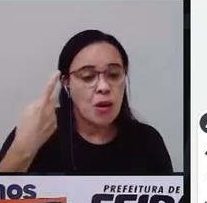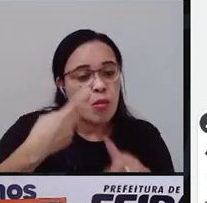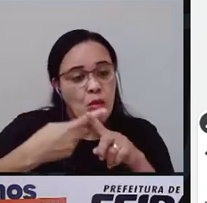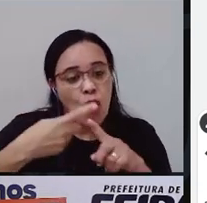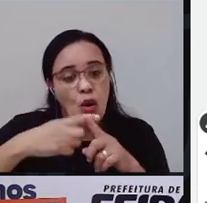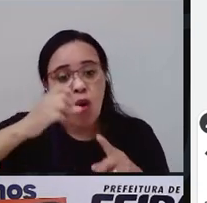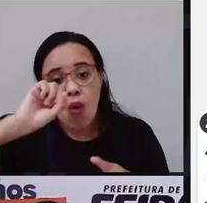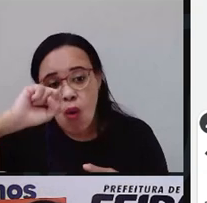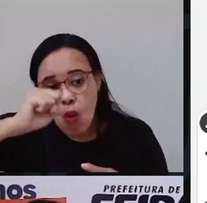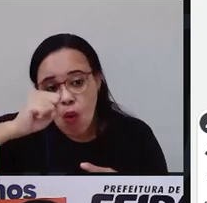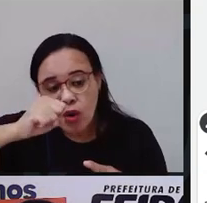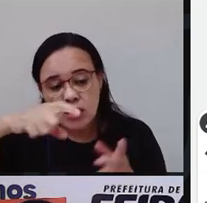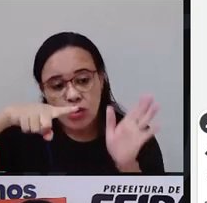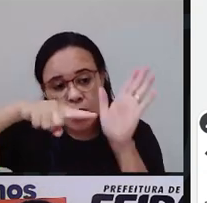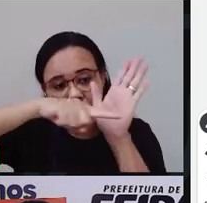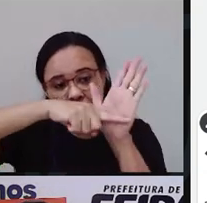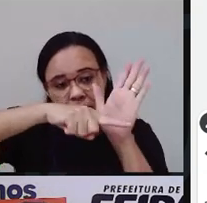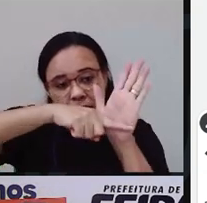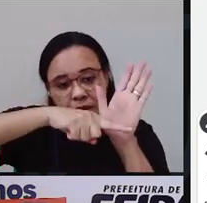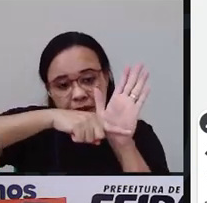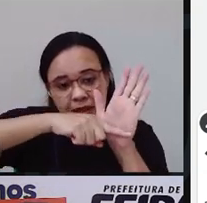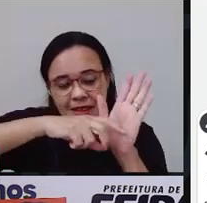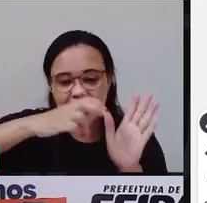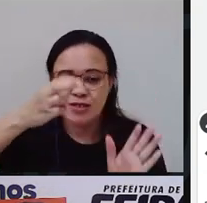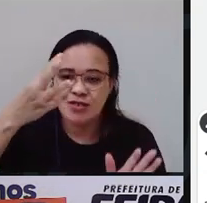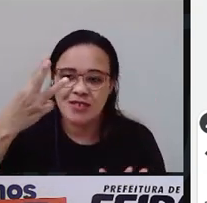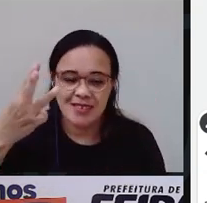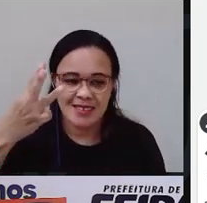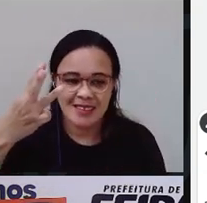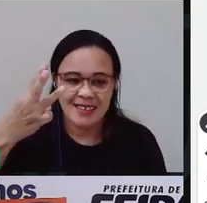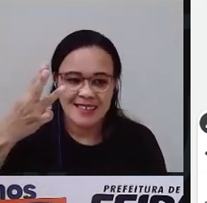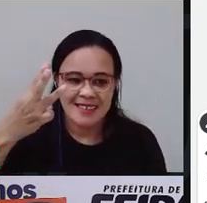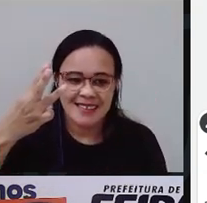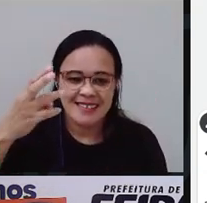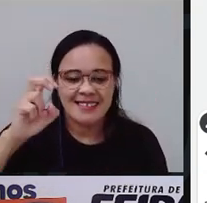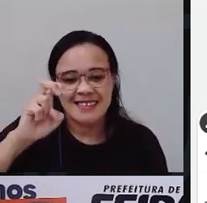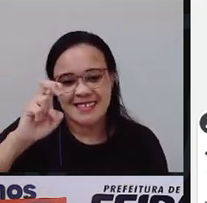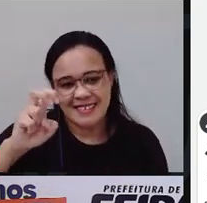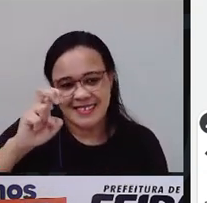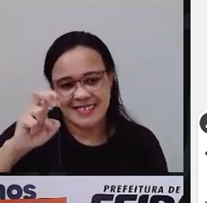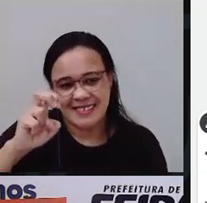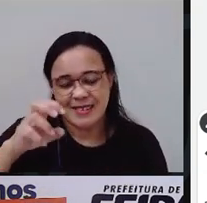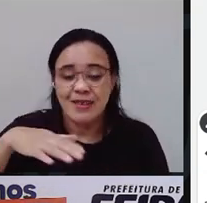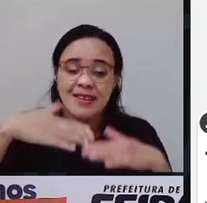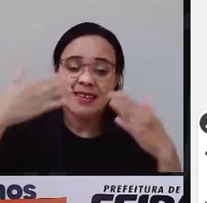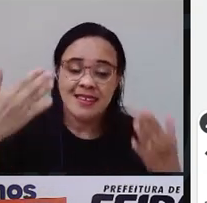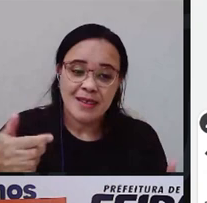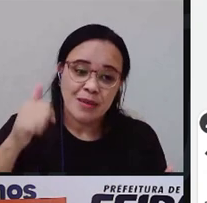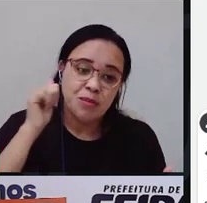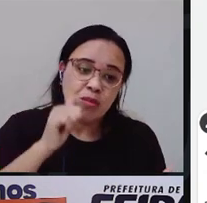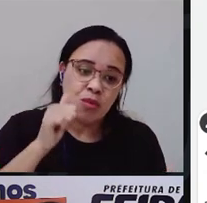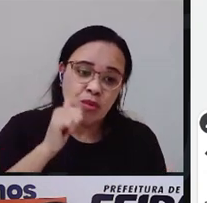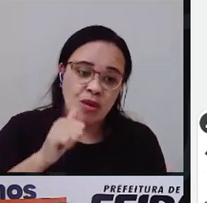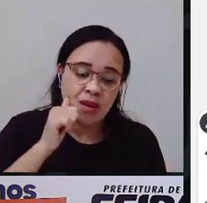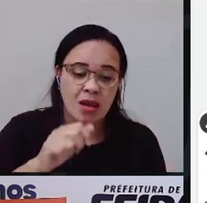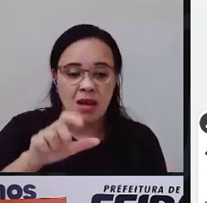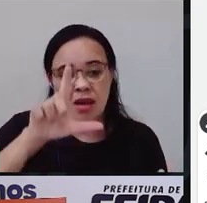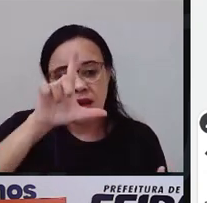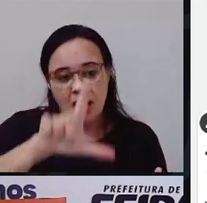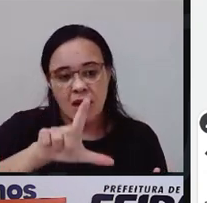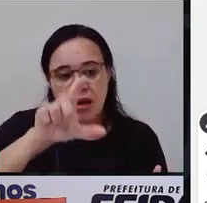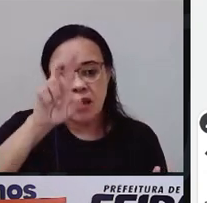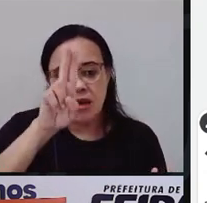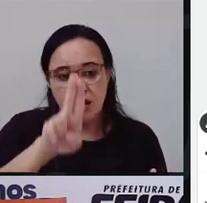Então, Luísa ficou com cinco cajus. Ela tinha